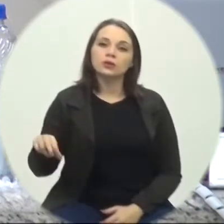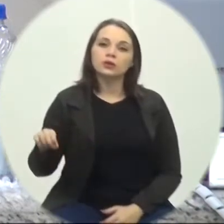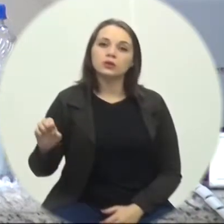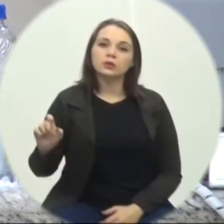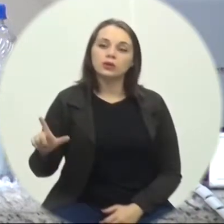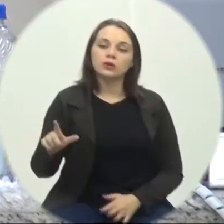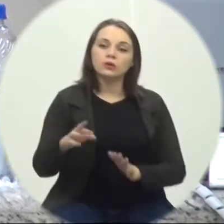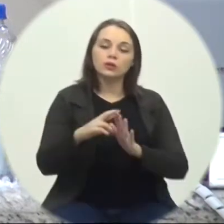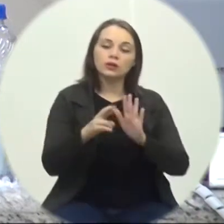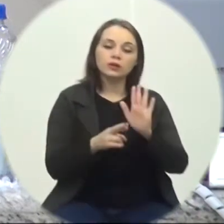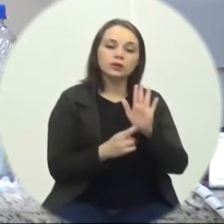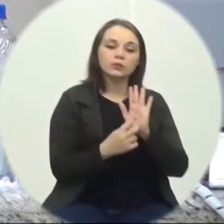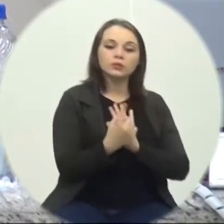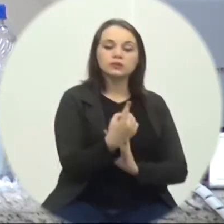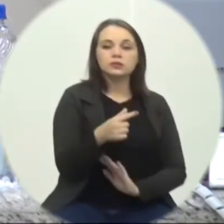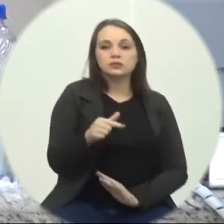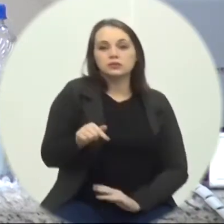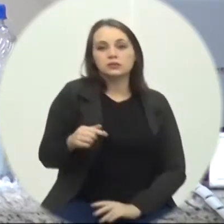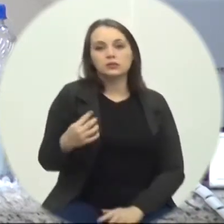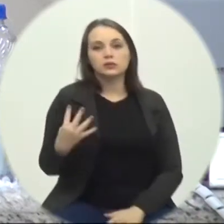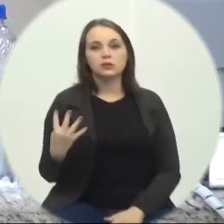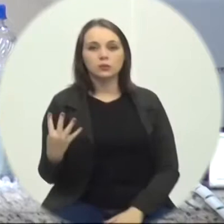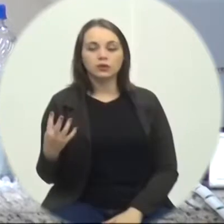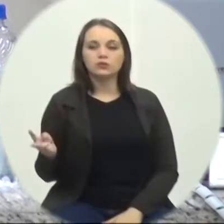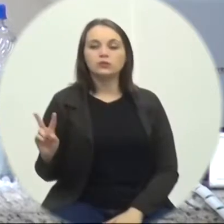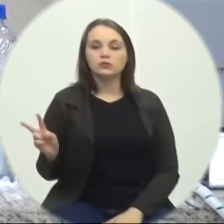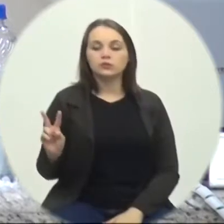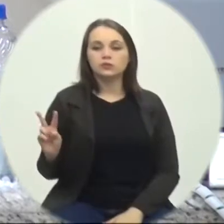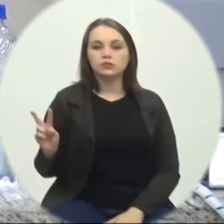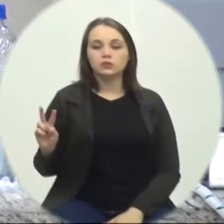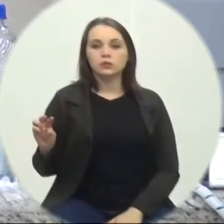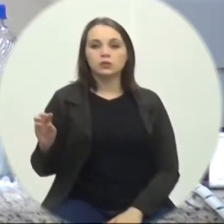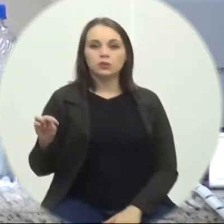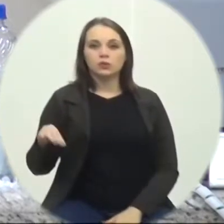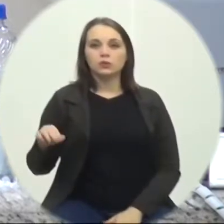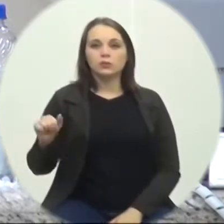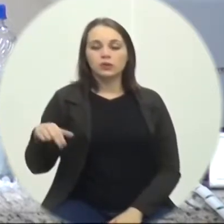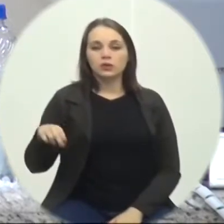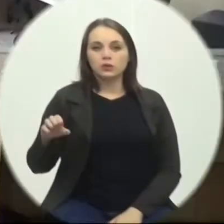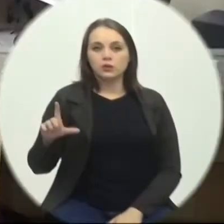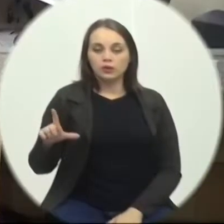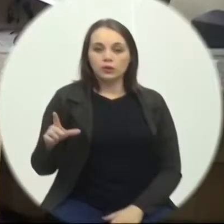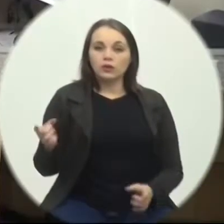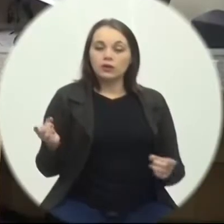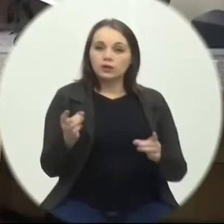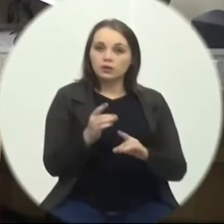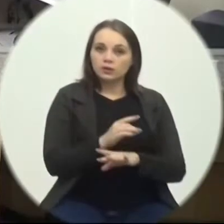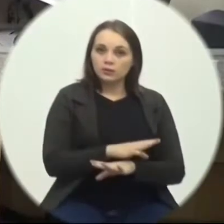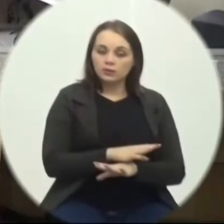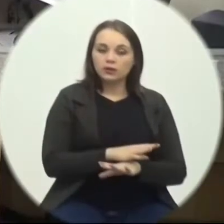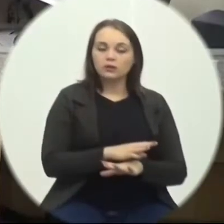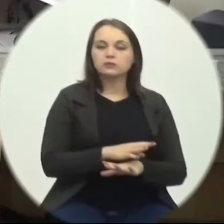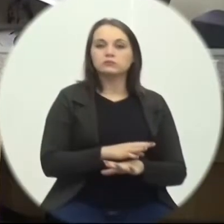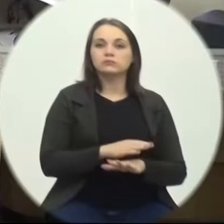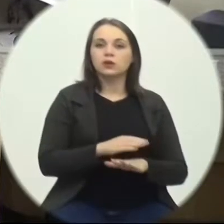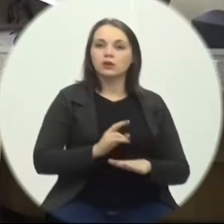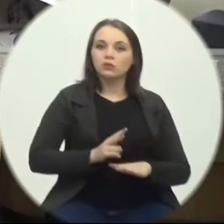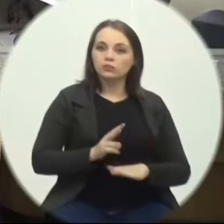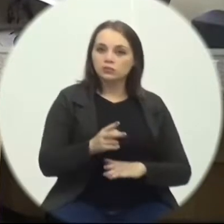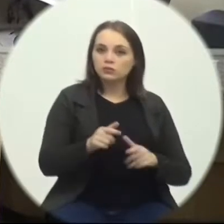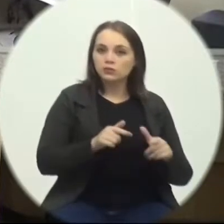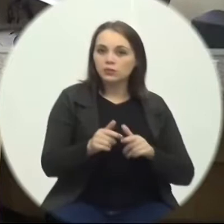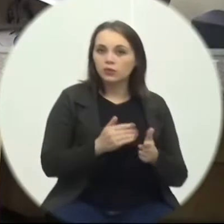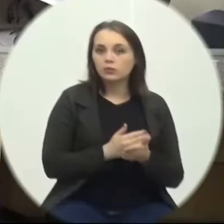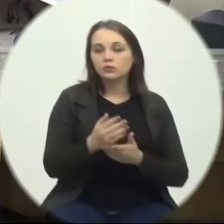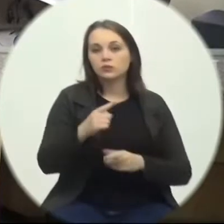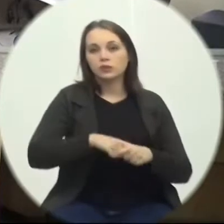Requerimento 17421 de autoria do vereador Manuel Roseng Terminado o expediente passamos para o horário